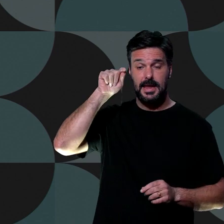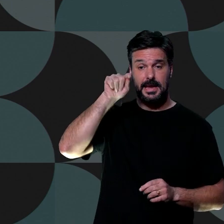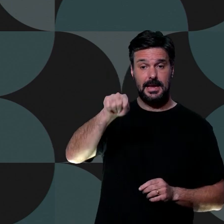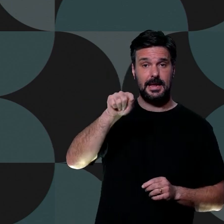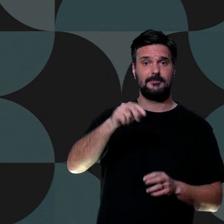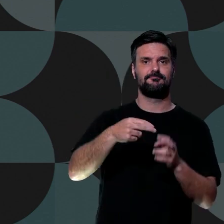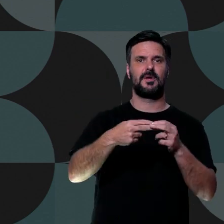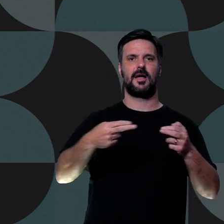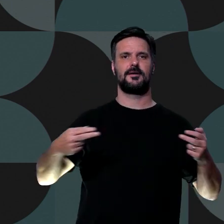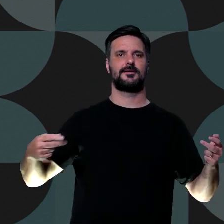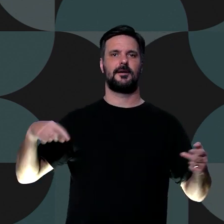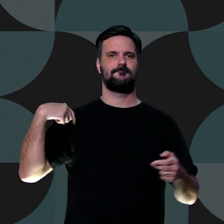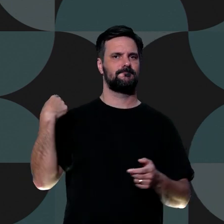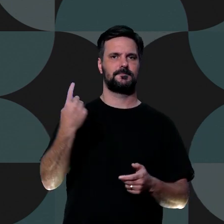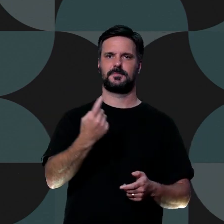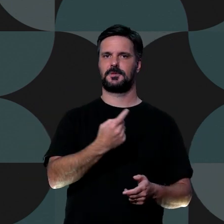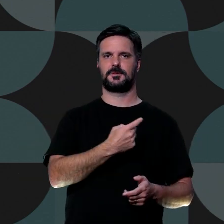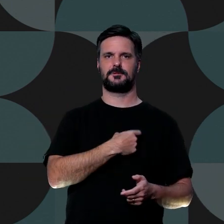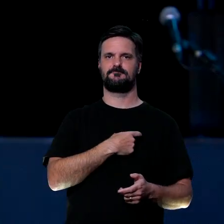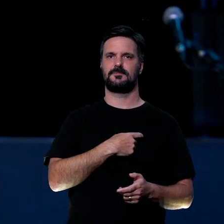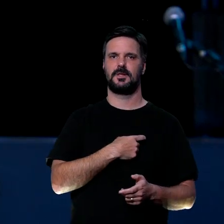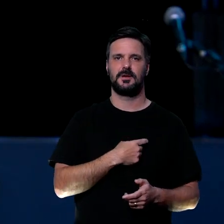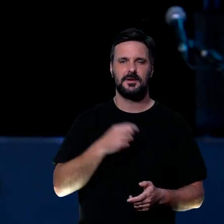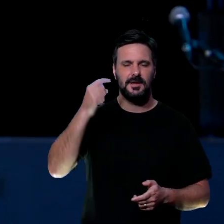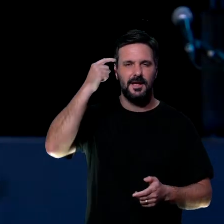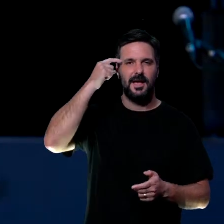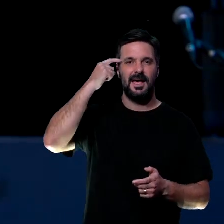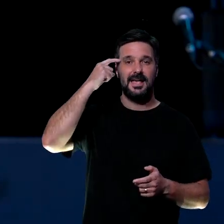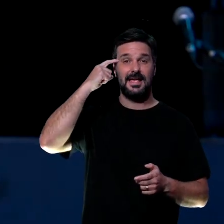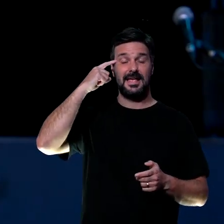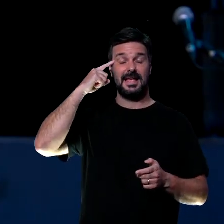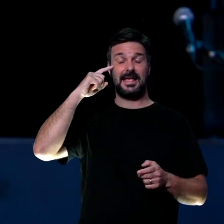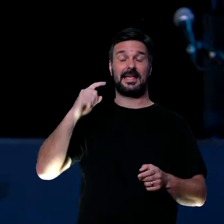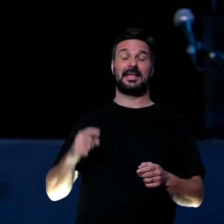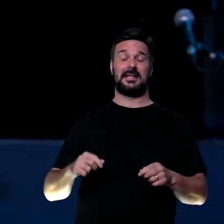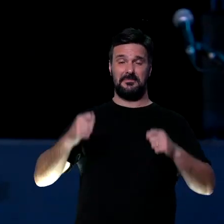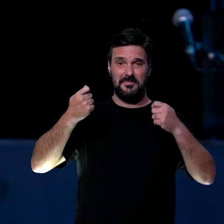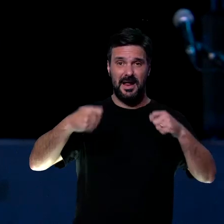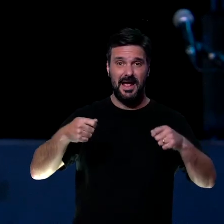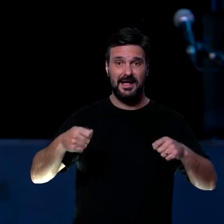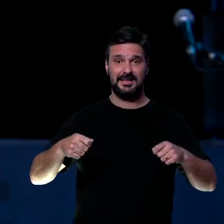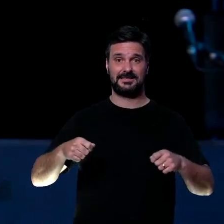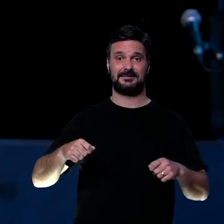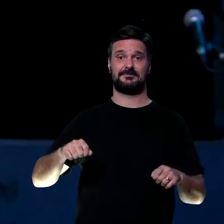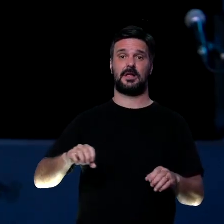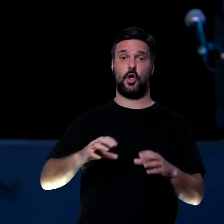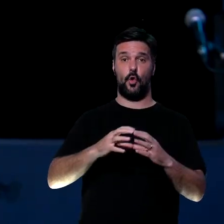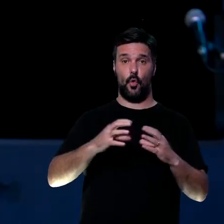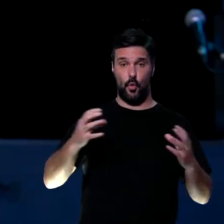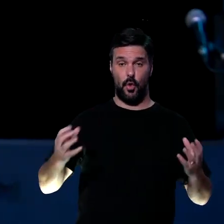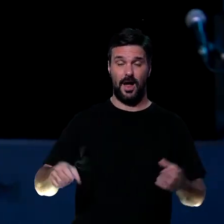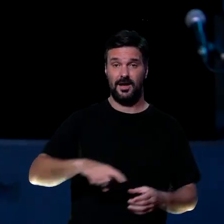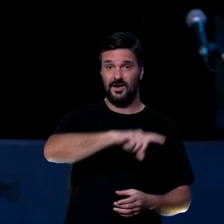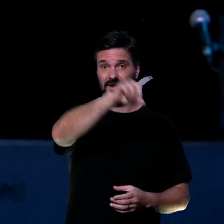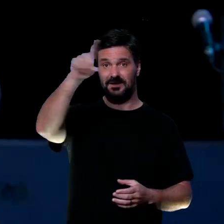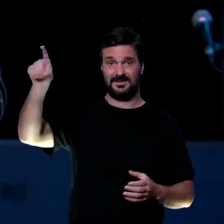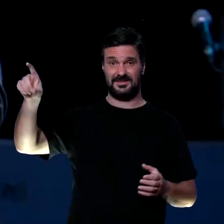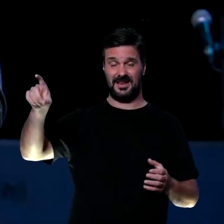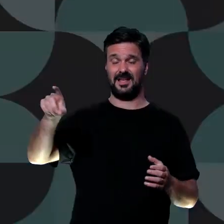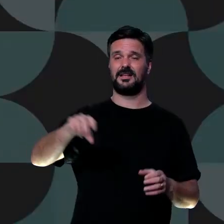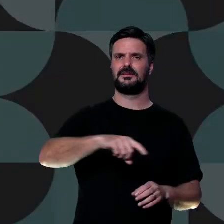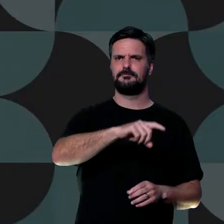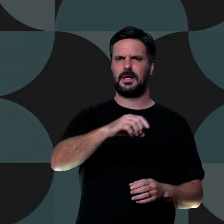Os nossos pensamentos precisam ser pastoreados. Colossenses capítulo 3 vai dizer Portanto, já que vocês